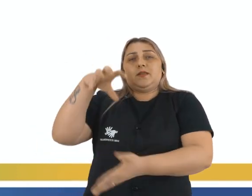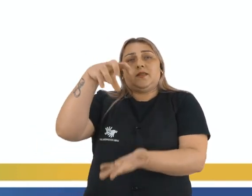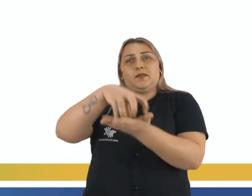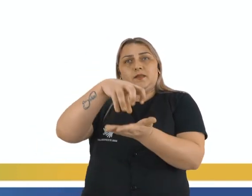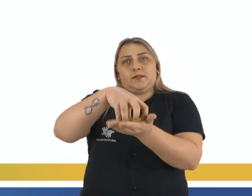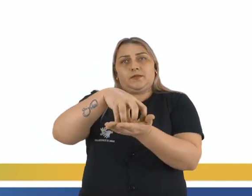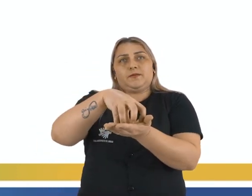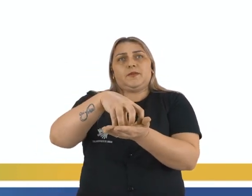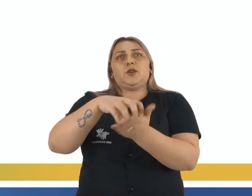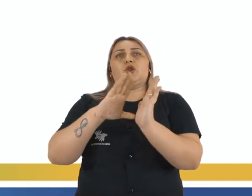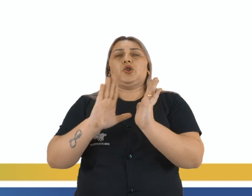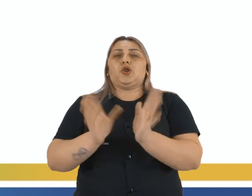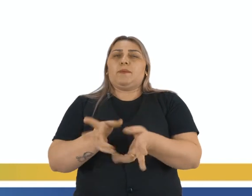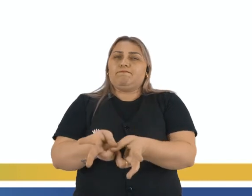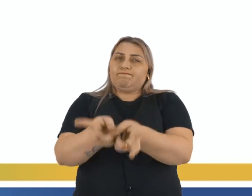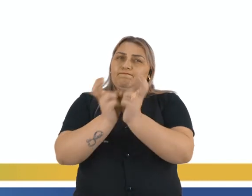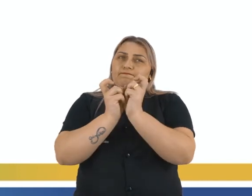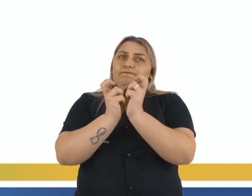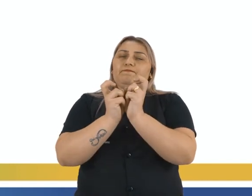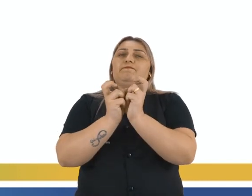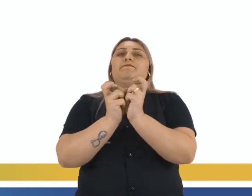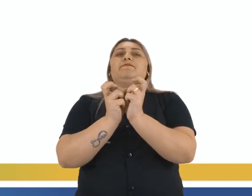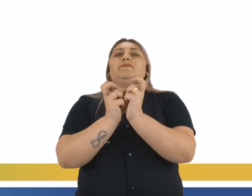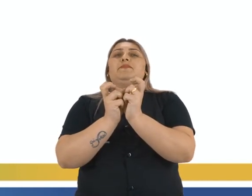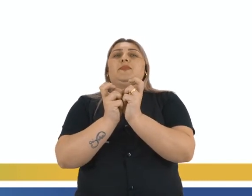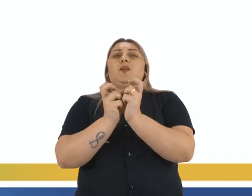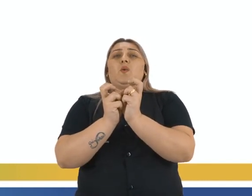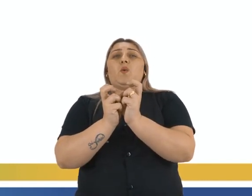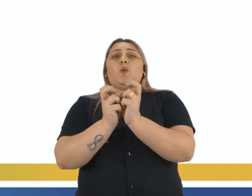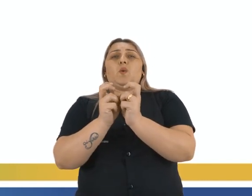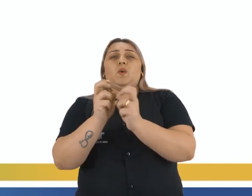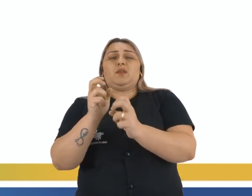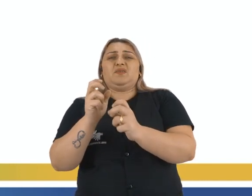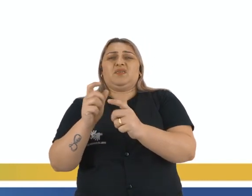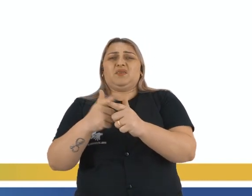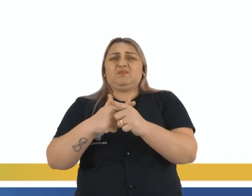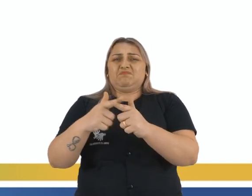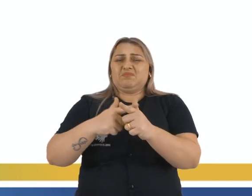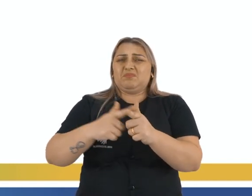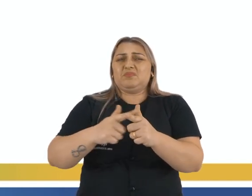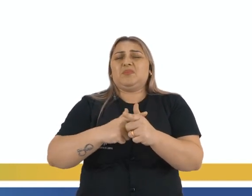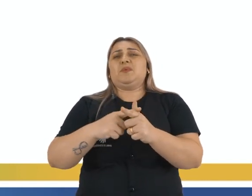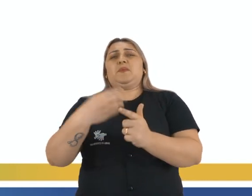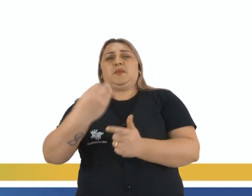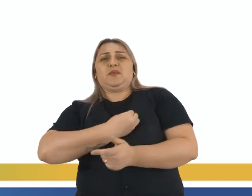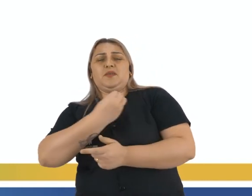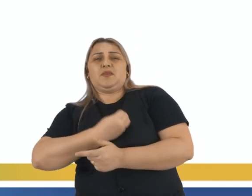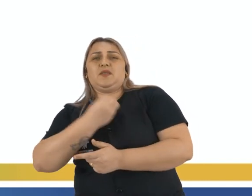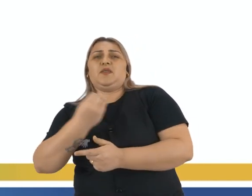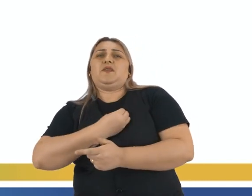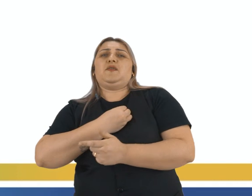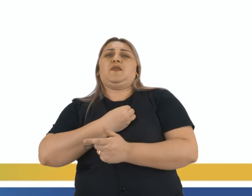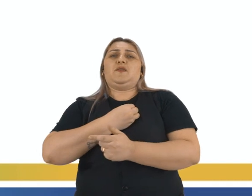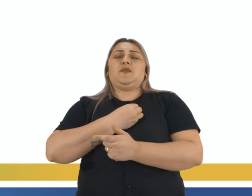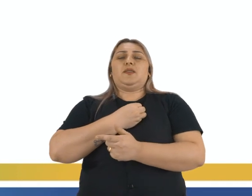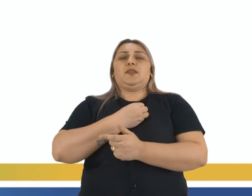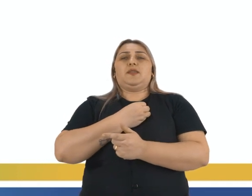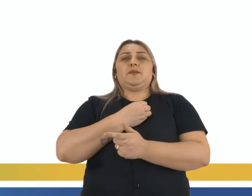Então, a gente já pode perceber que, devido às condições péssimas em que eles viviam e que eram tratados,